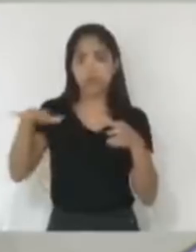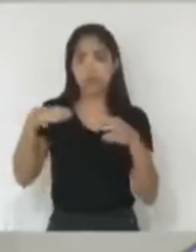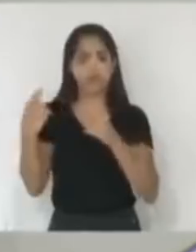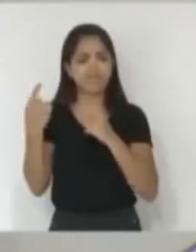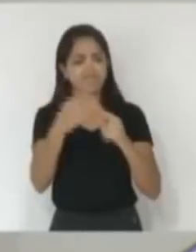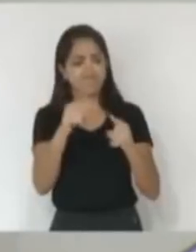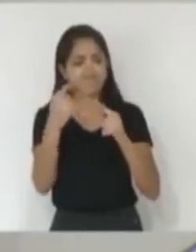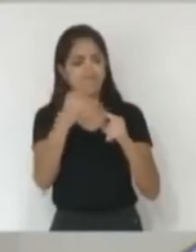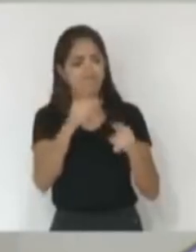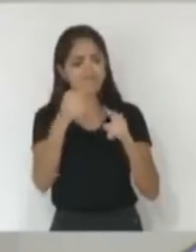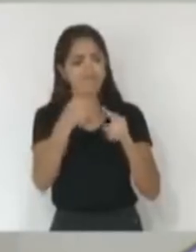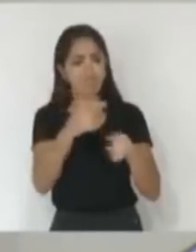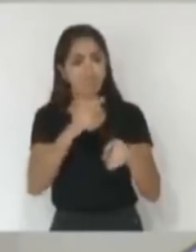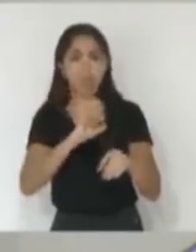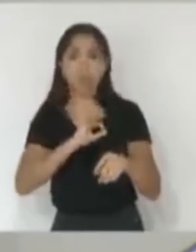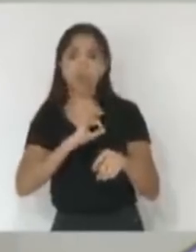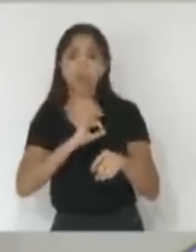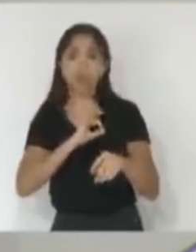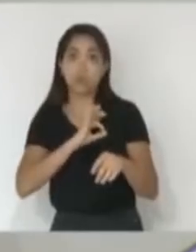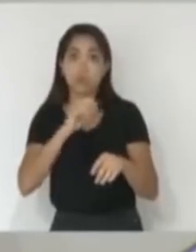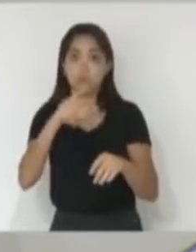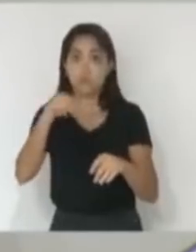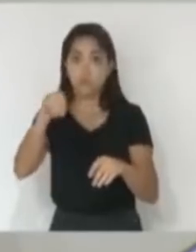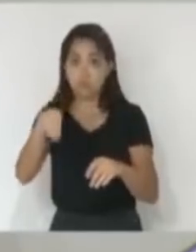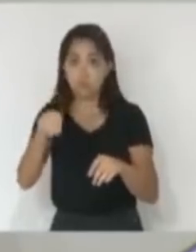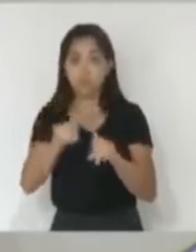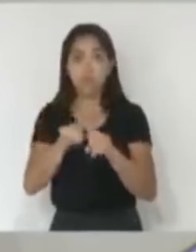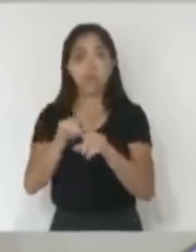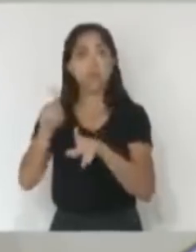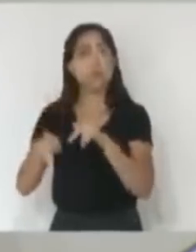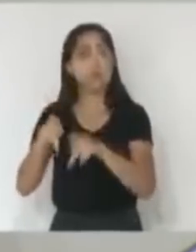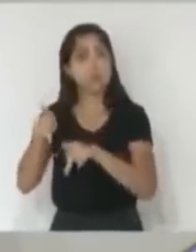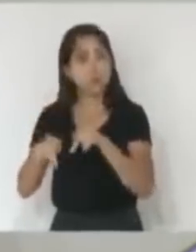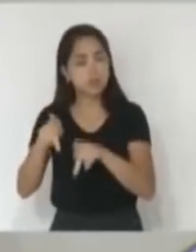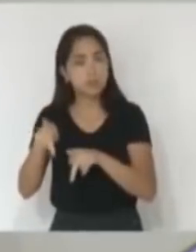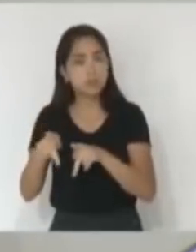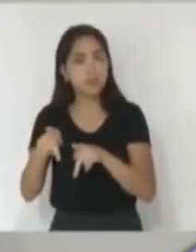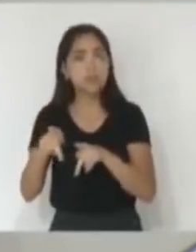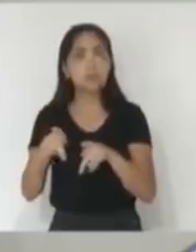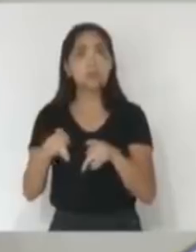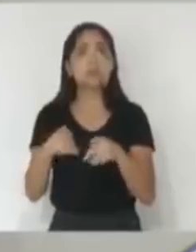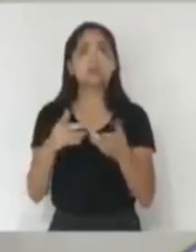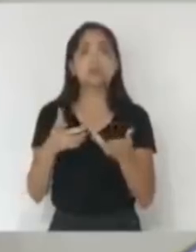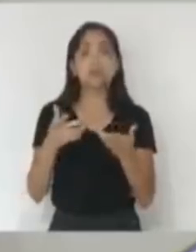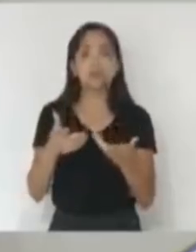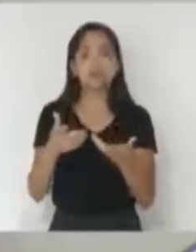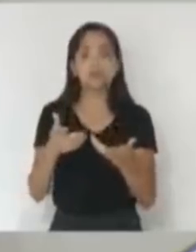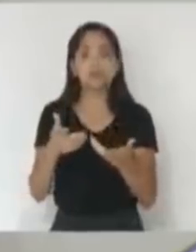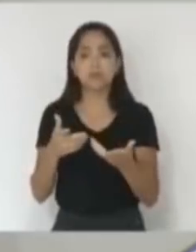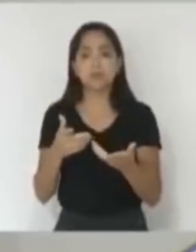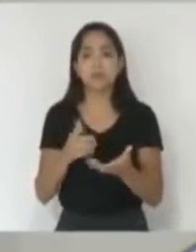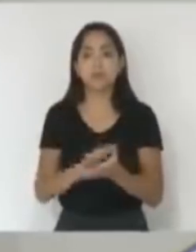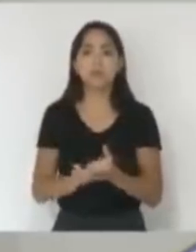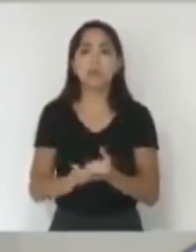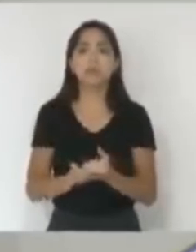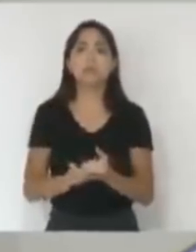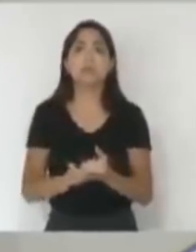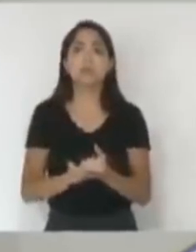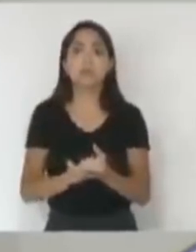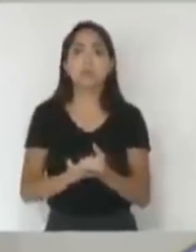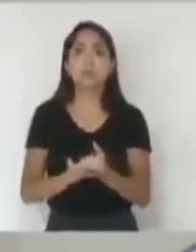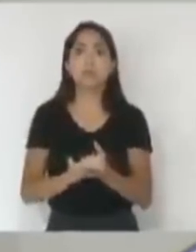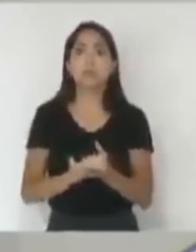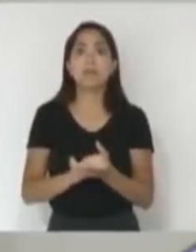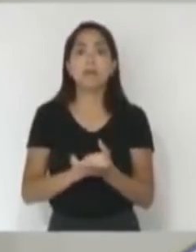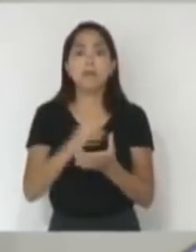os policiais militares e a população conservadora. E nesse gancho, ainda aproveito para fazer referência ao termo onda, que parece